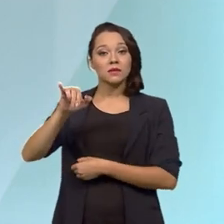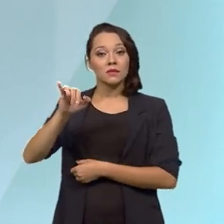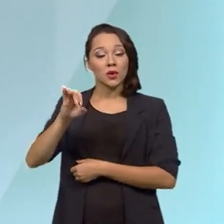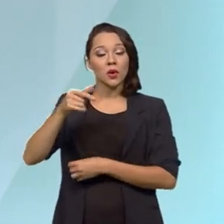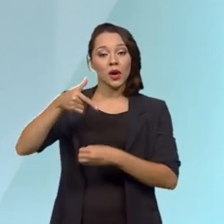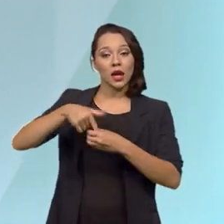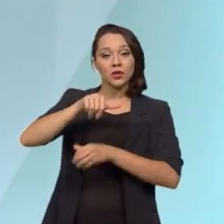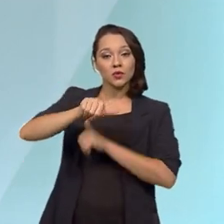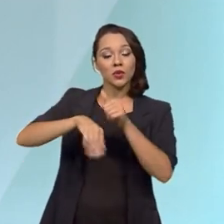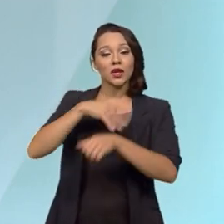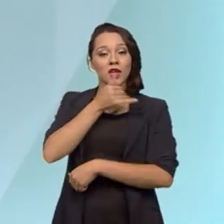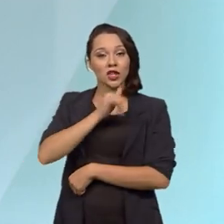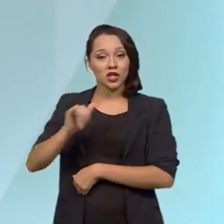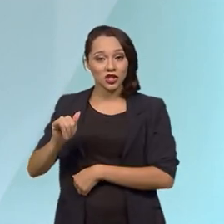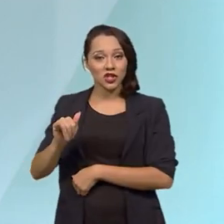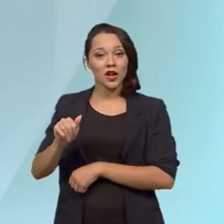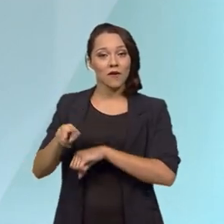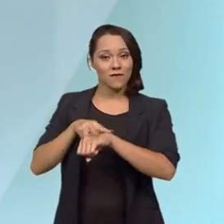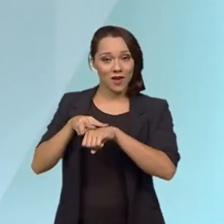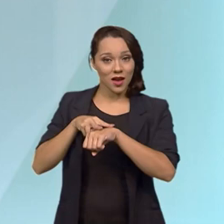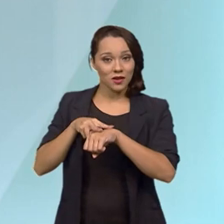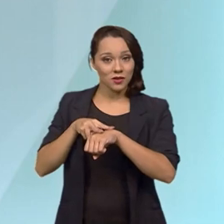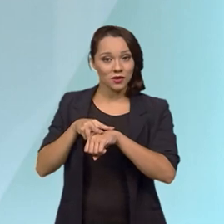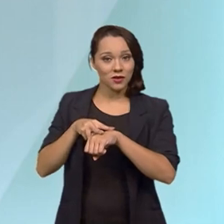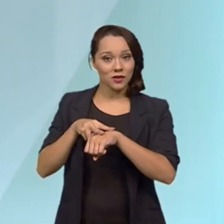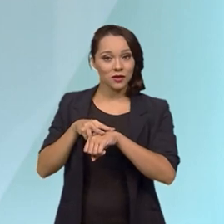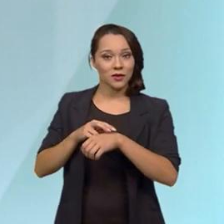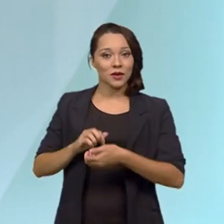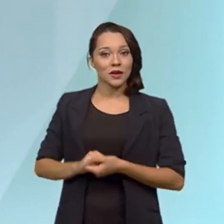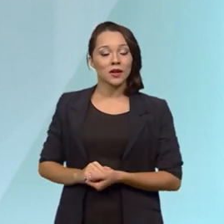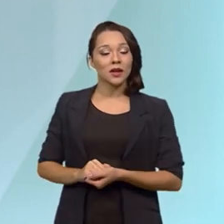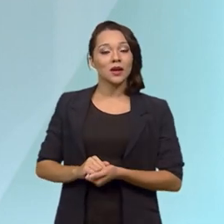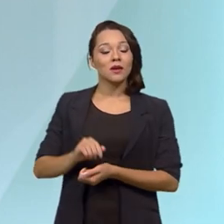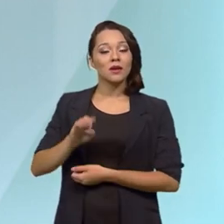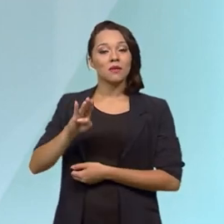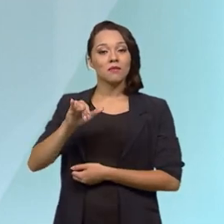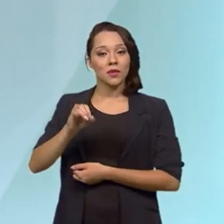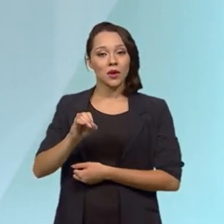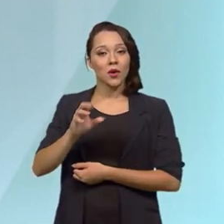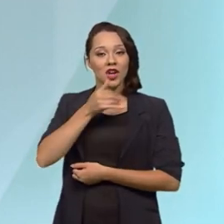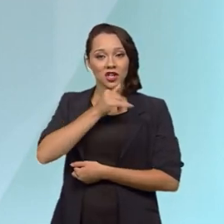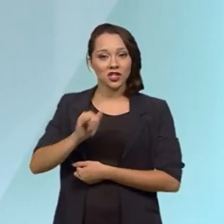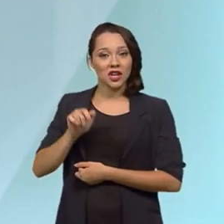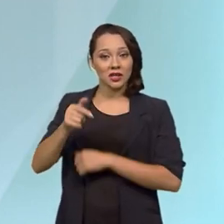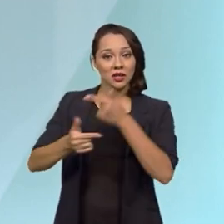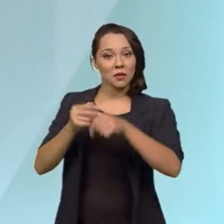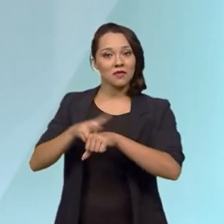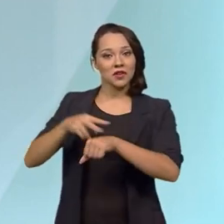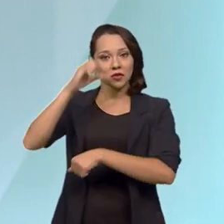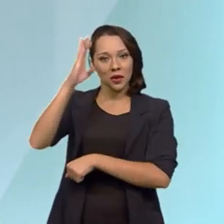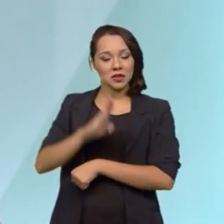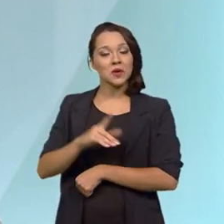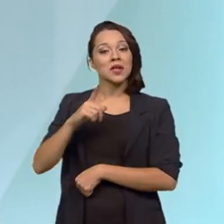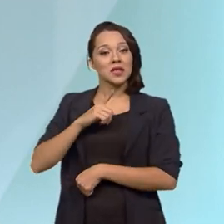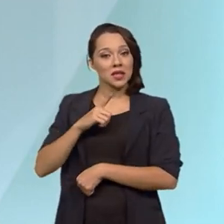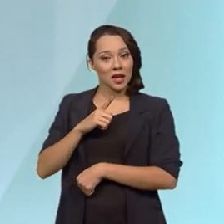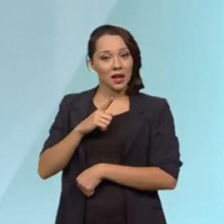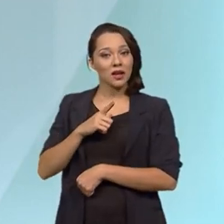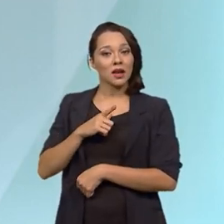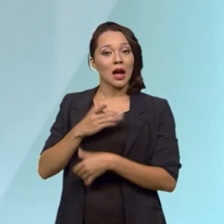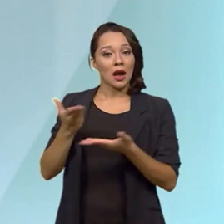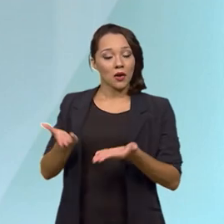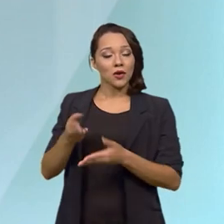energia, em energia verde, em bioenergia, esse é o emprego verde que o Brasil tem, traz,